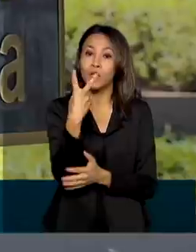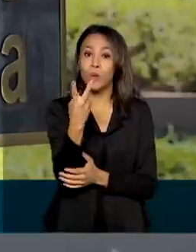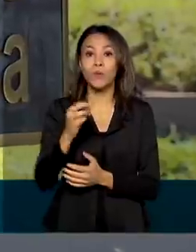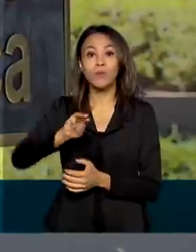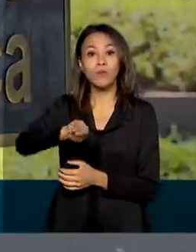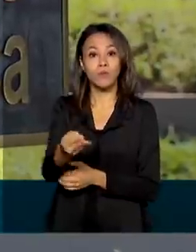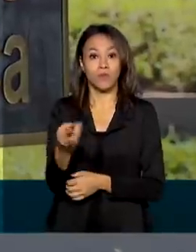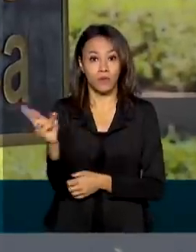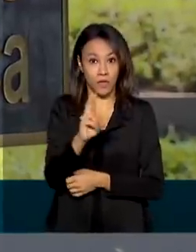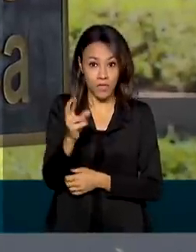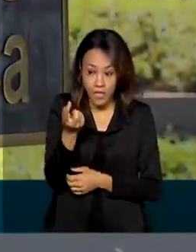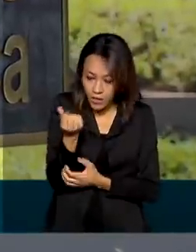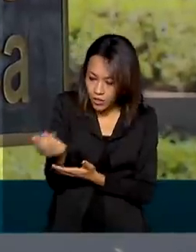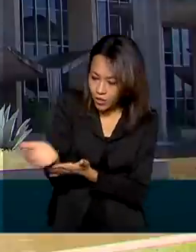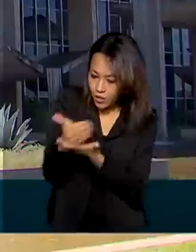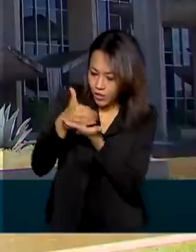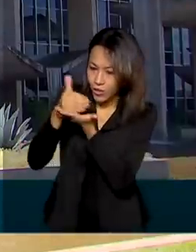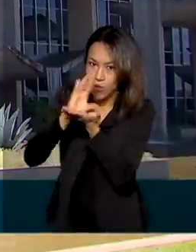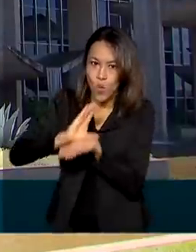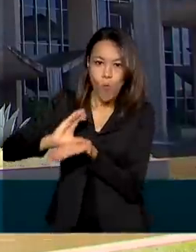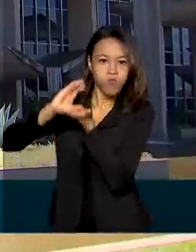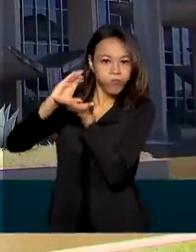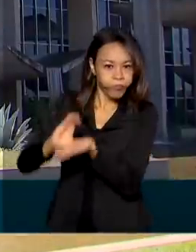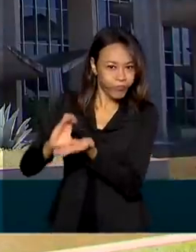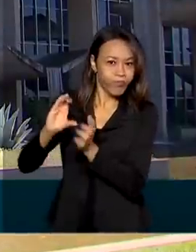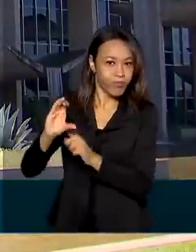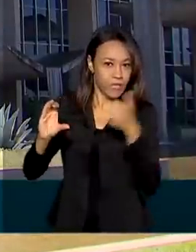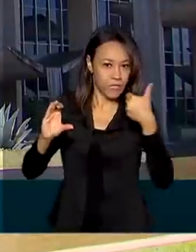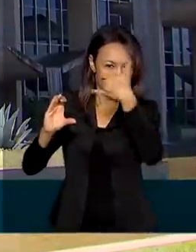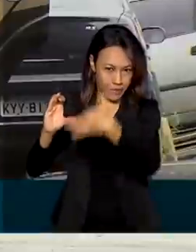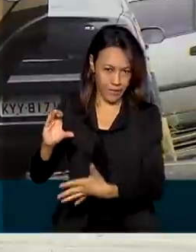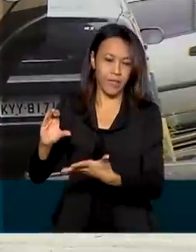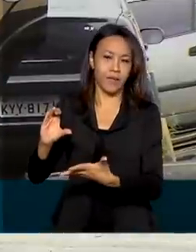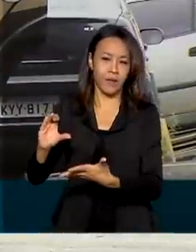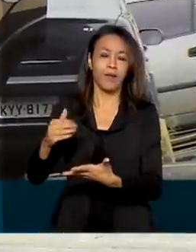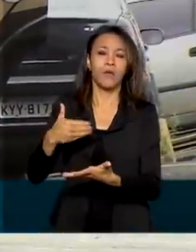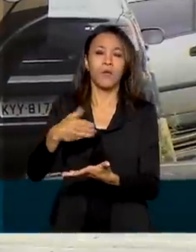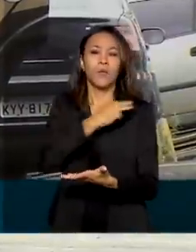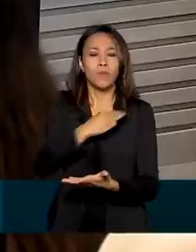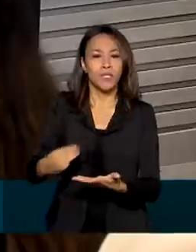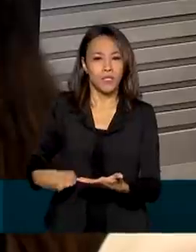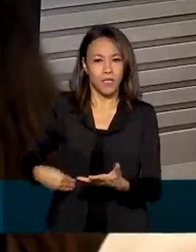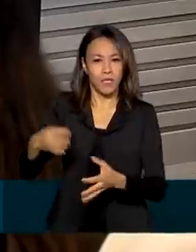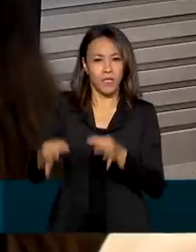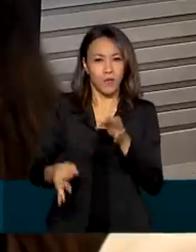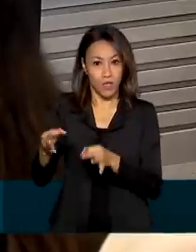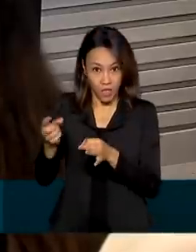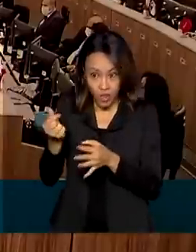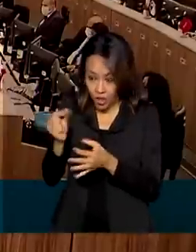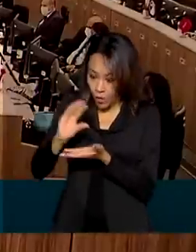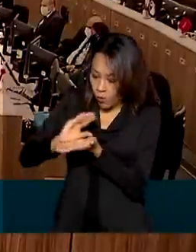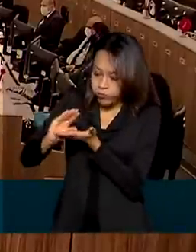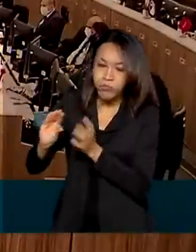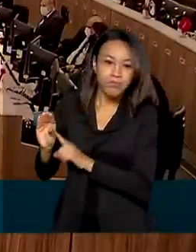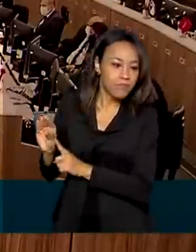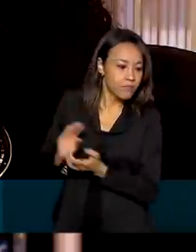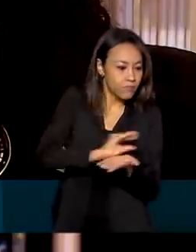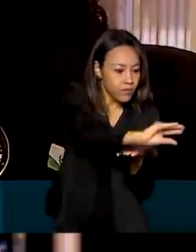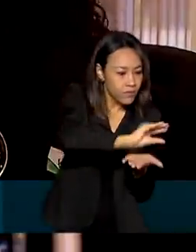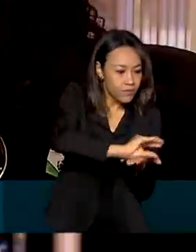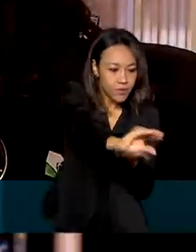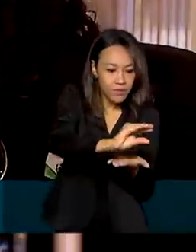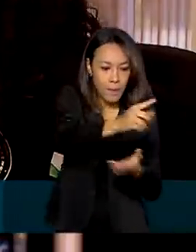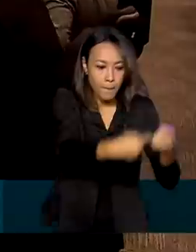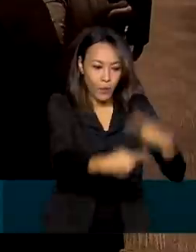no mês. Dinheiro que, de acordo com o Ministério da Justiça e Segurança Pública, retorna à sociedade por meio de investimentos